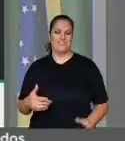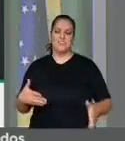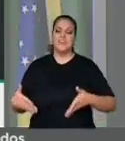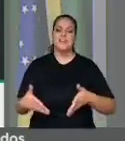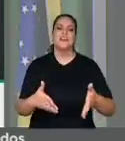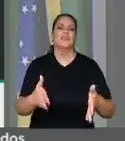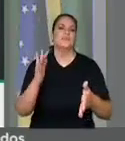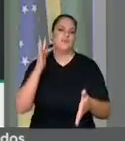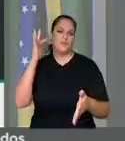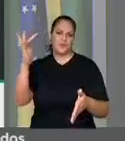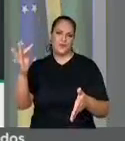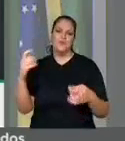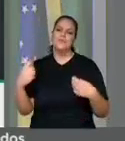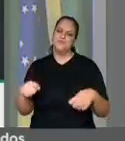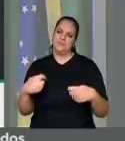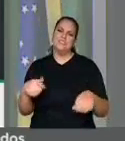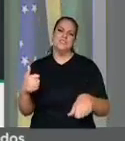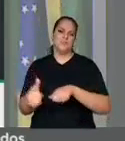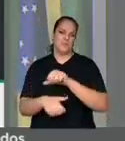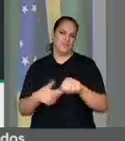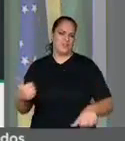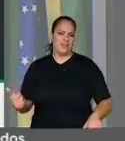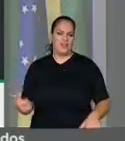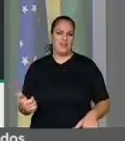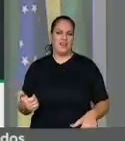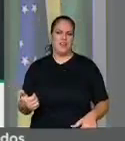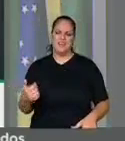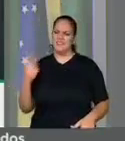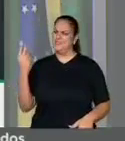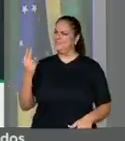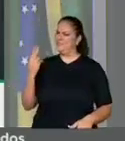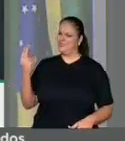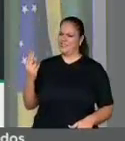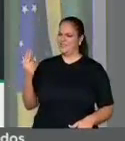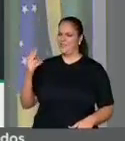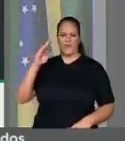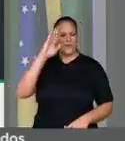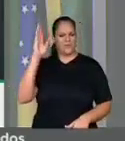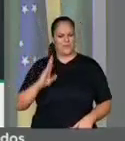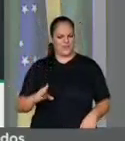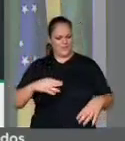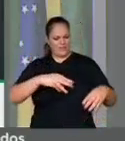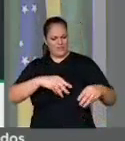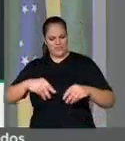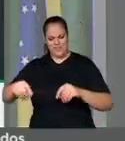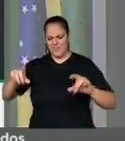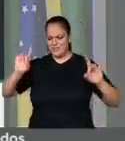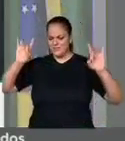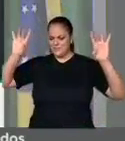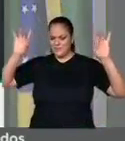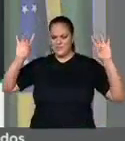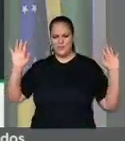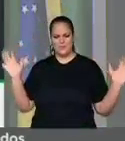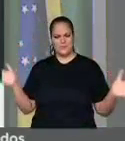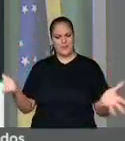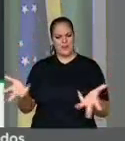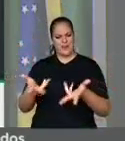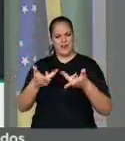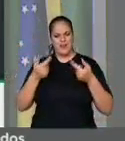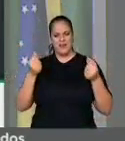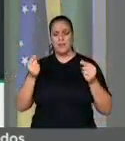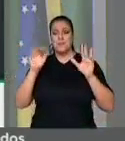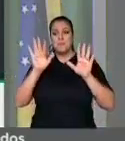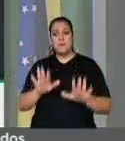desse país. Não é possível que um país que tenha as terras mais aráveis do mundo, nós tenhamos aí o nosso jovem